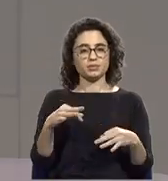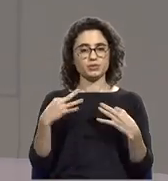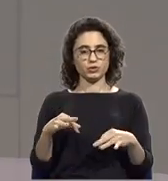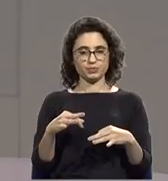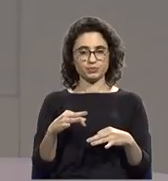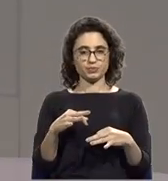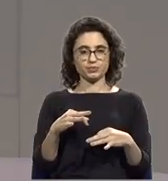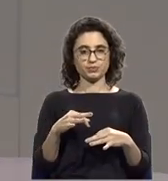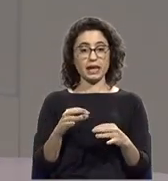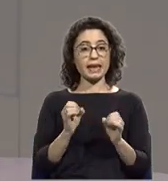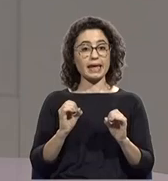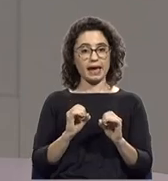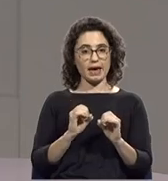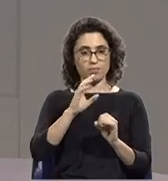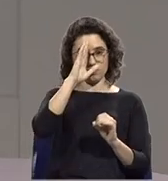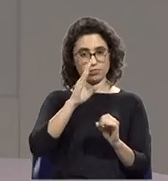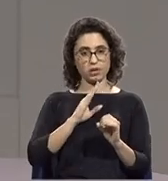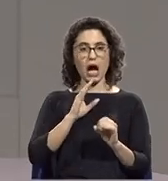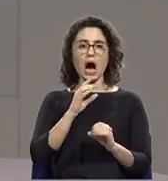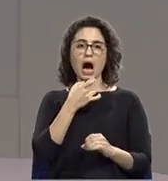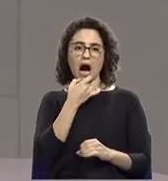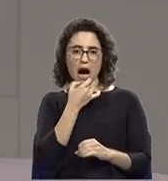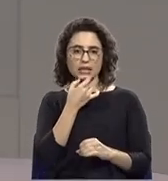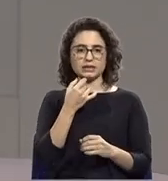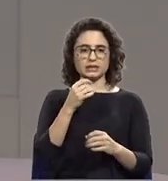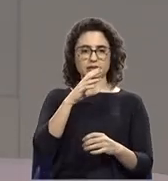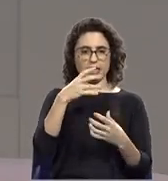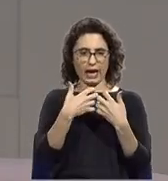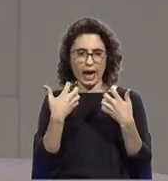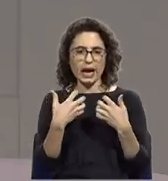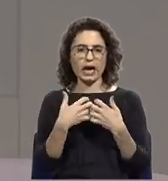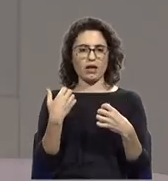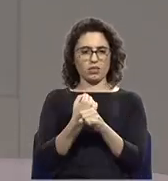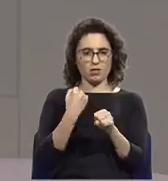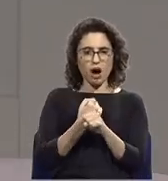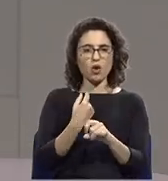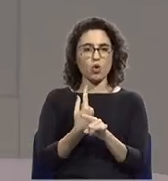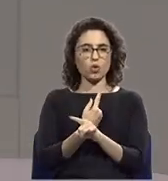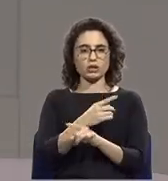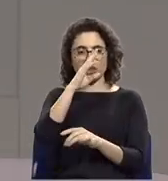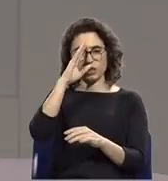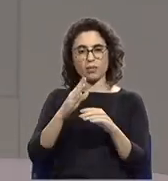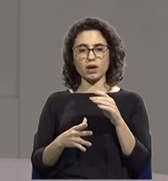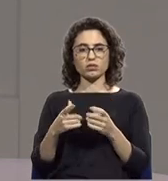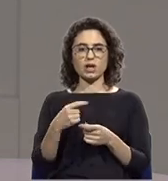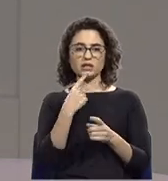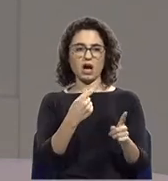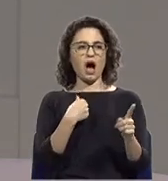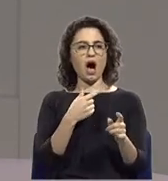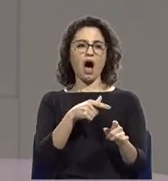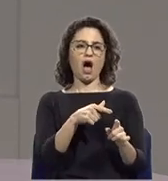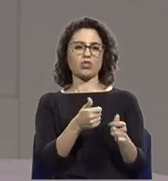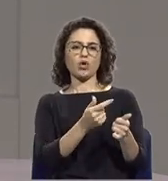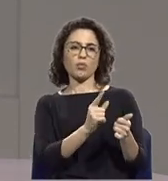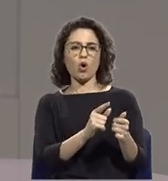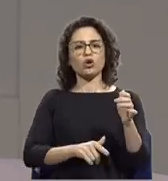Nenhum militar a nascer em teatro de guerra, de operações, em que o tipo não pode pegar na metralhadora e dizer eu vou dar a metralhadora aqui, estou